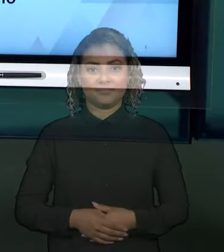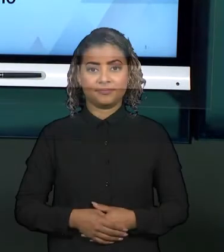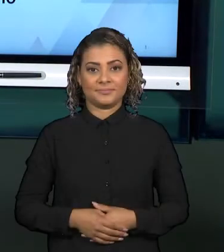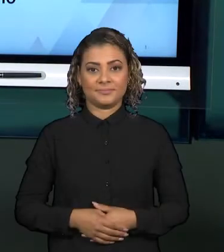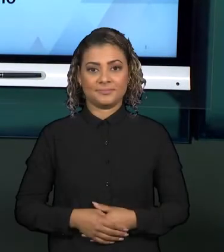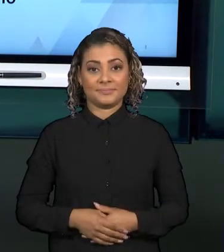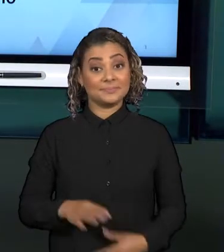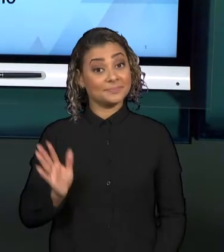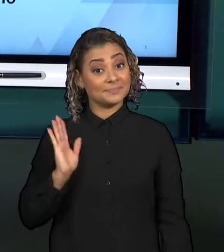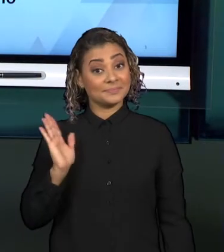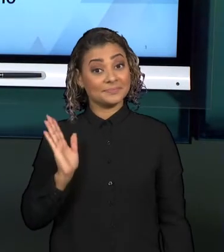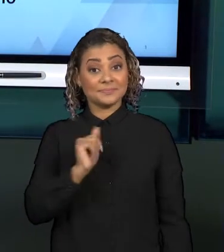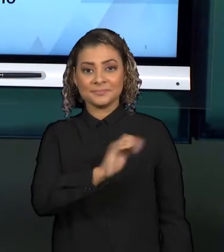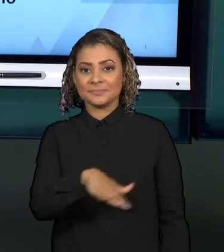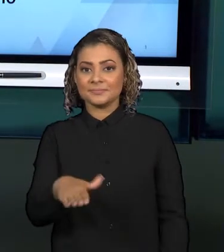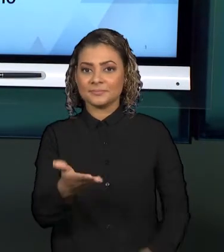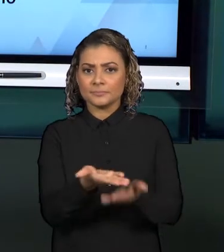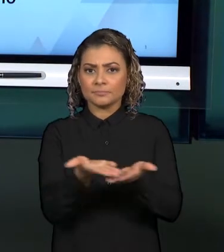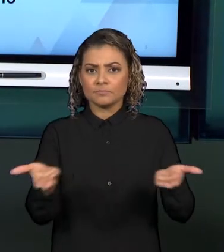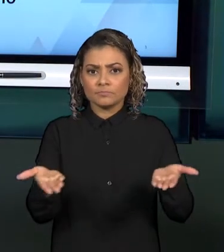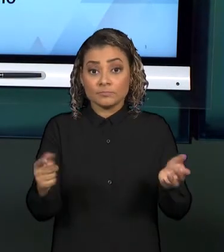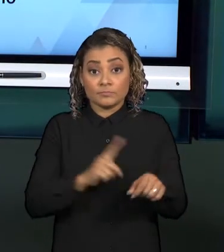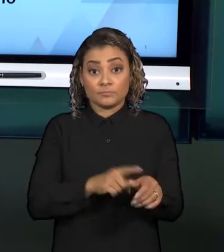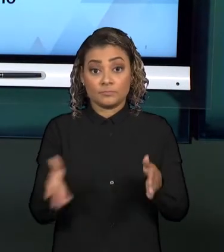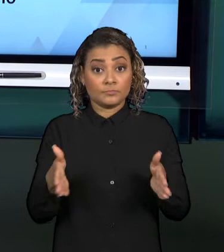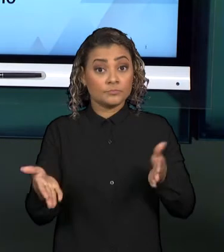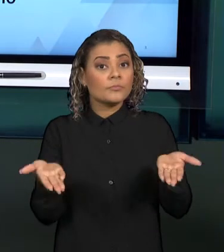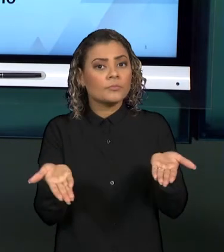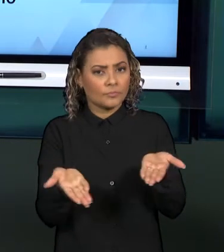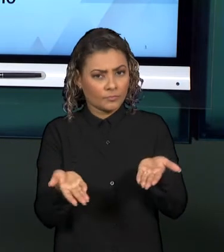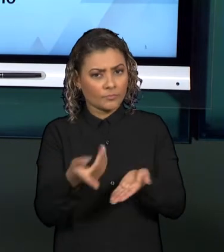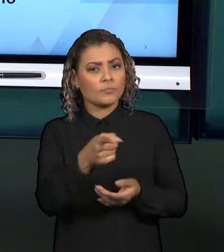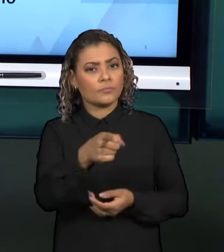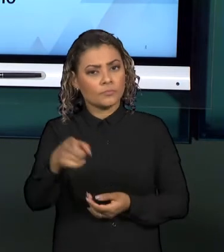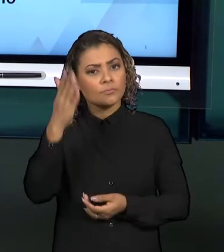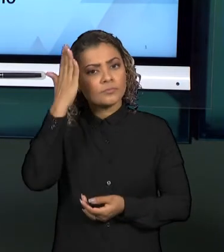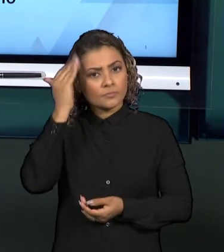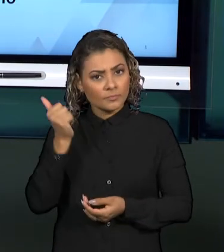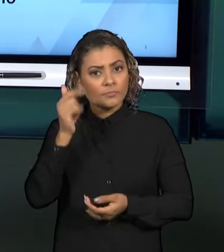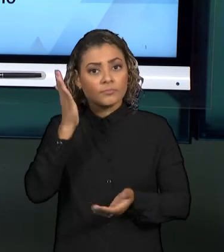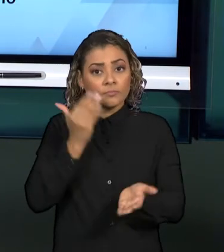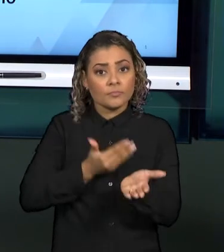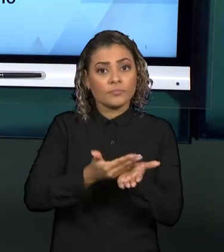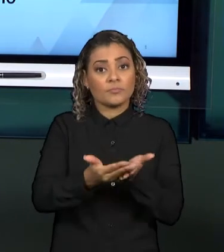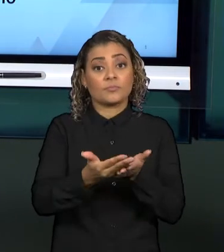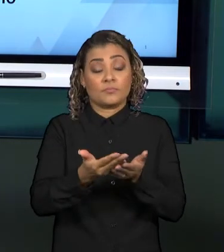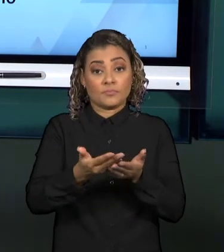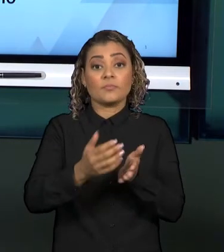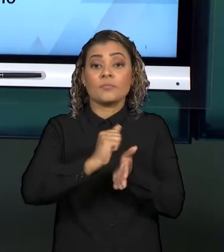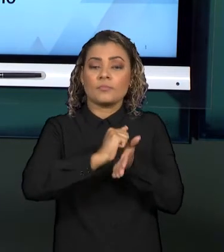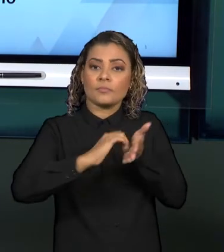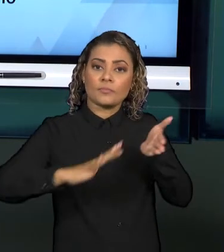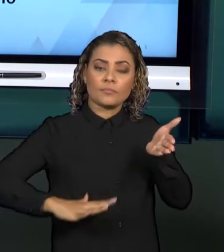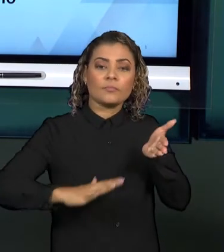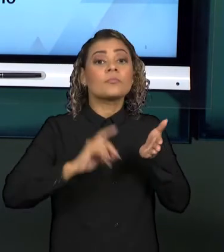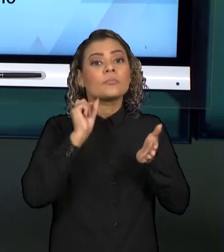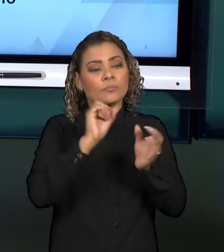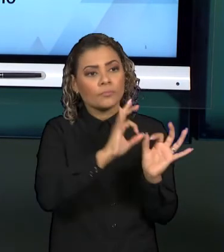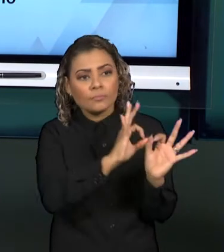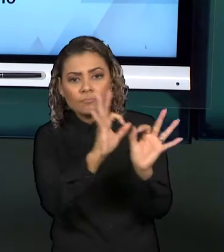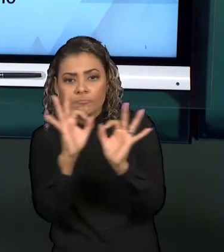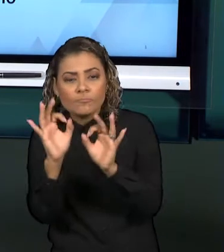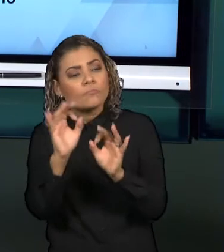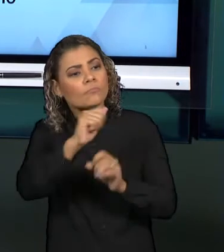Olá, alunos! Nesse momento, vocês já devem ter iniciado as atividades de observação nas escolas.